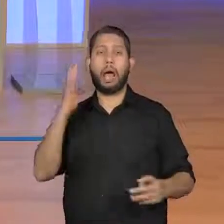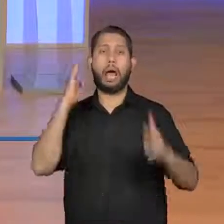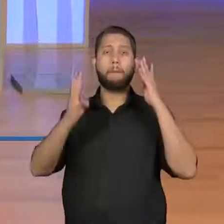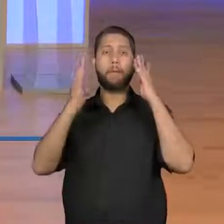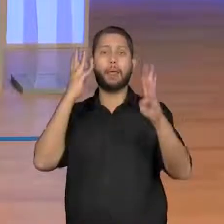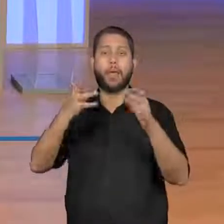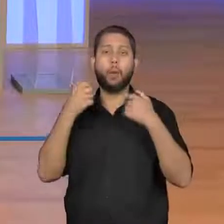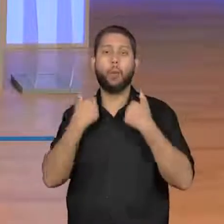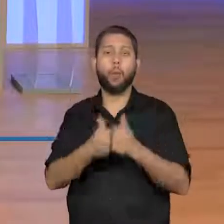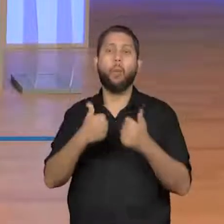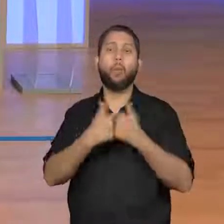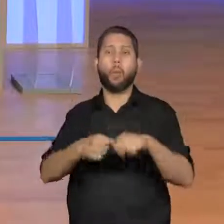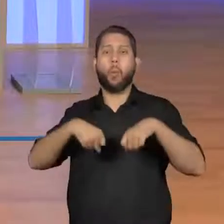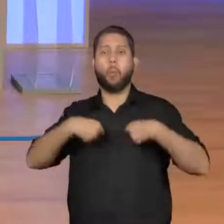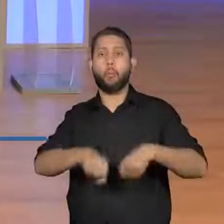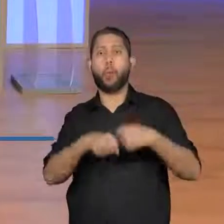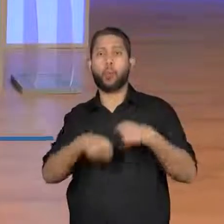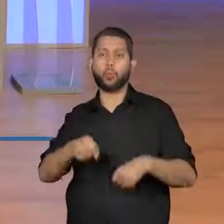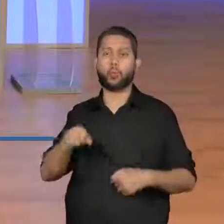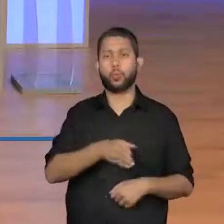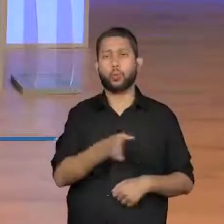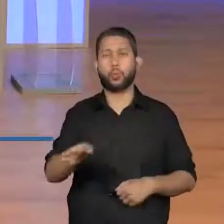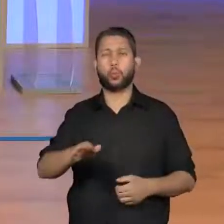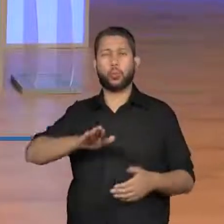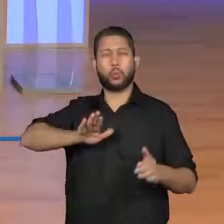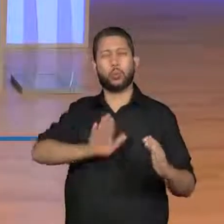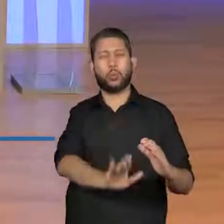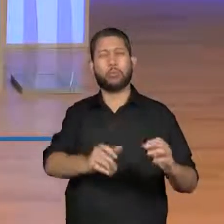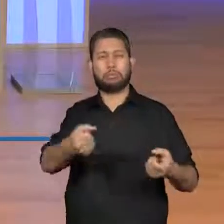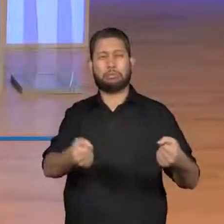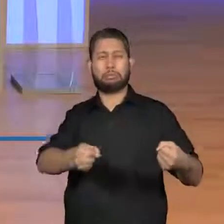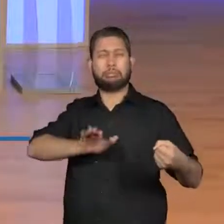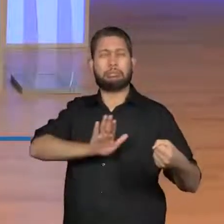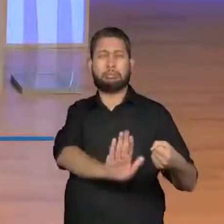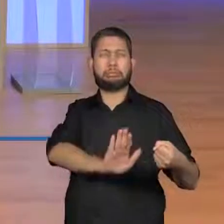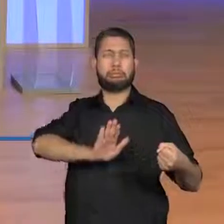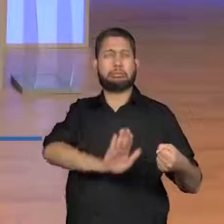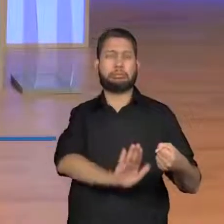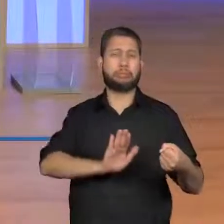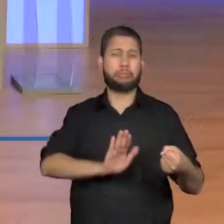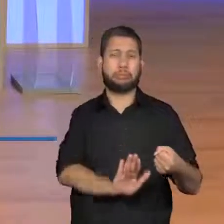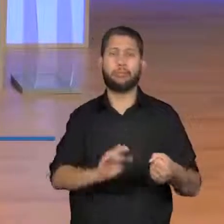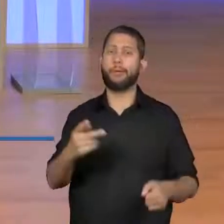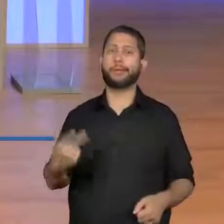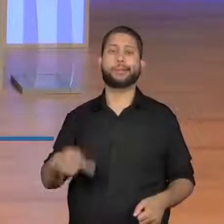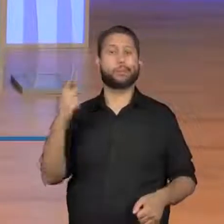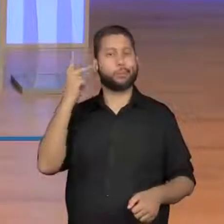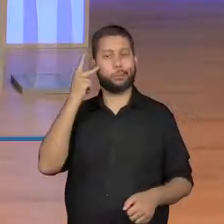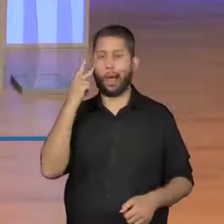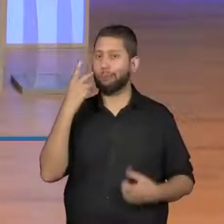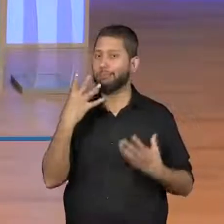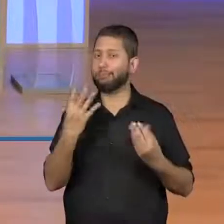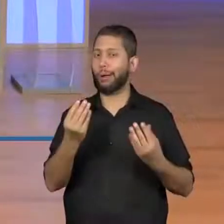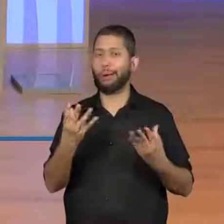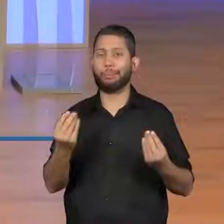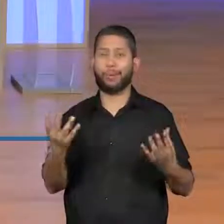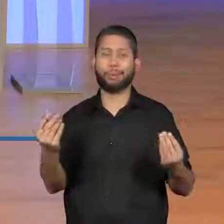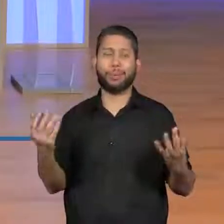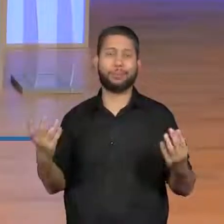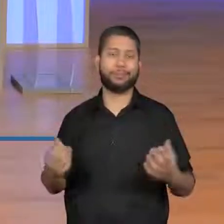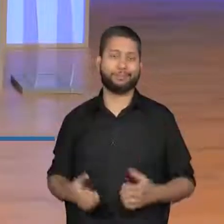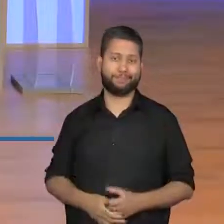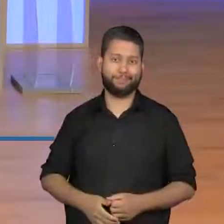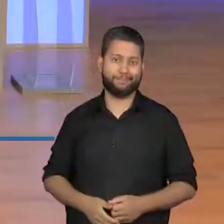e ônibus. E é um buzinando. Principalmente aqui em São Paulo, né, Pro? Exatamente.